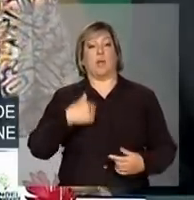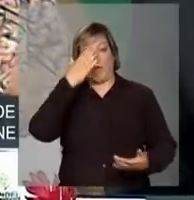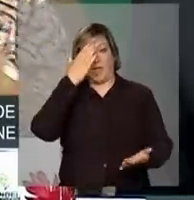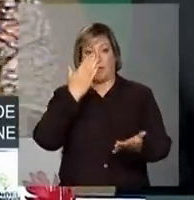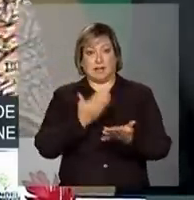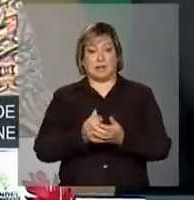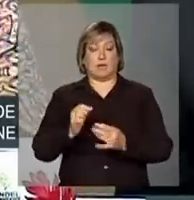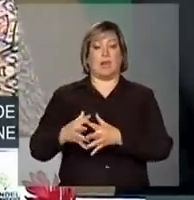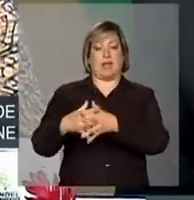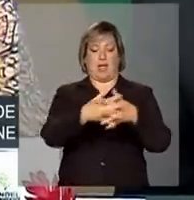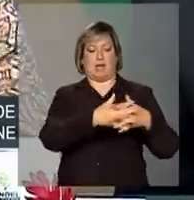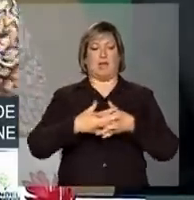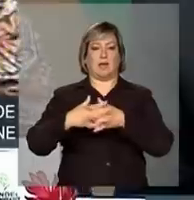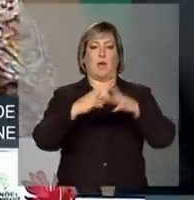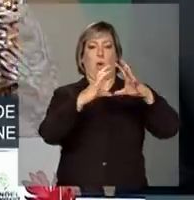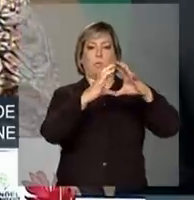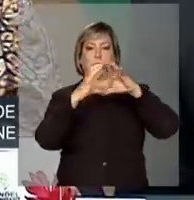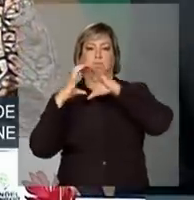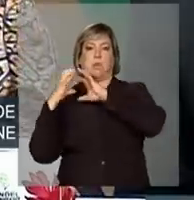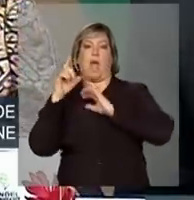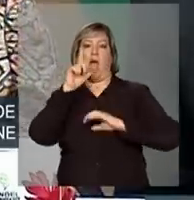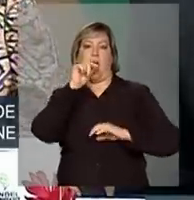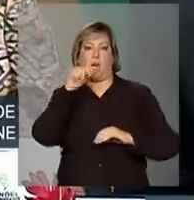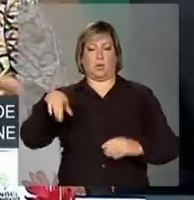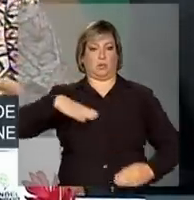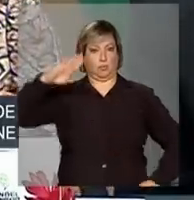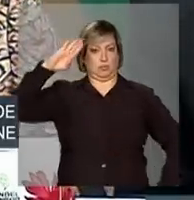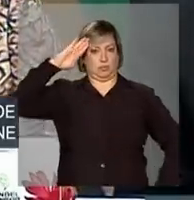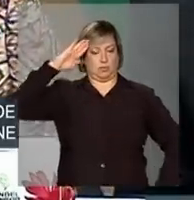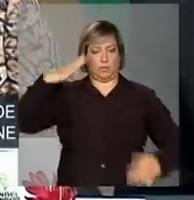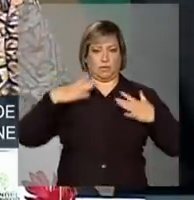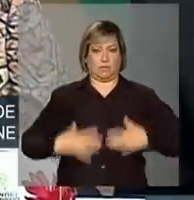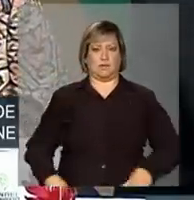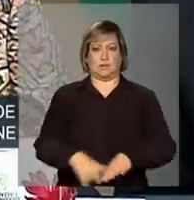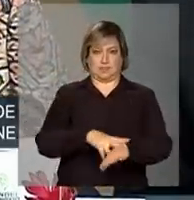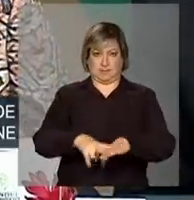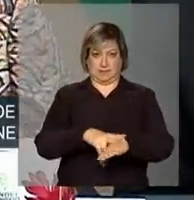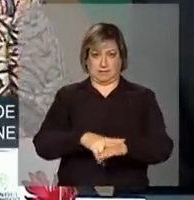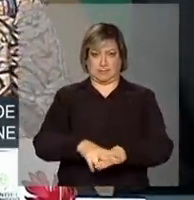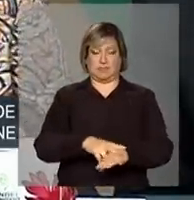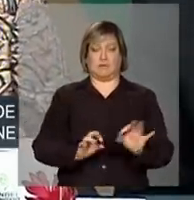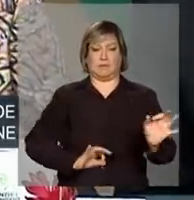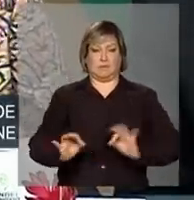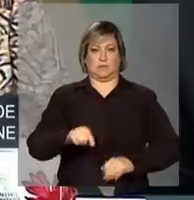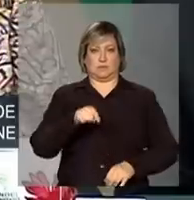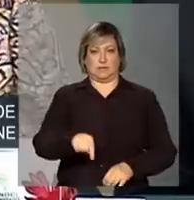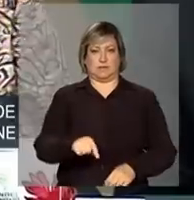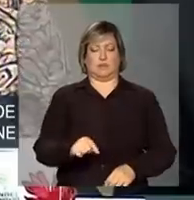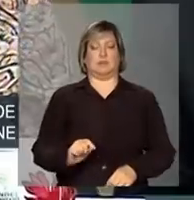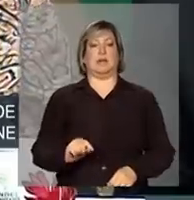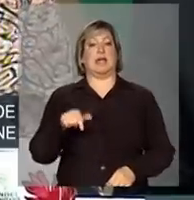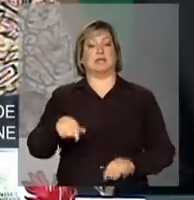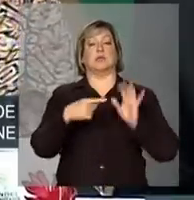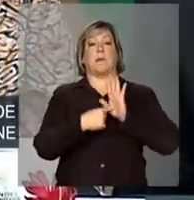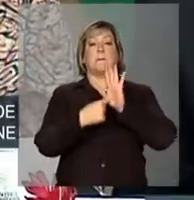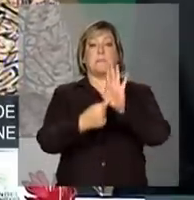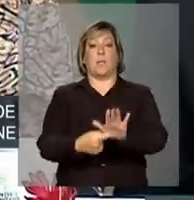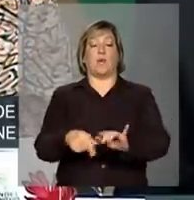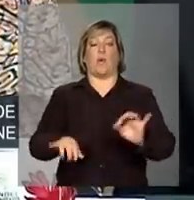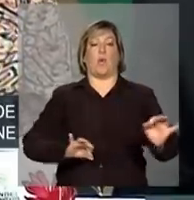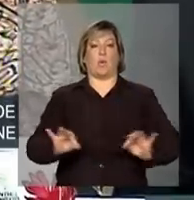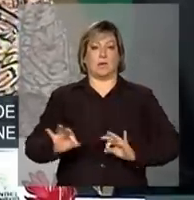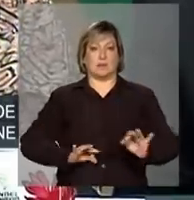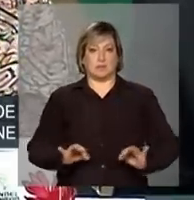pipa coordenada pelo exército, ela demonstrou com essa coordenação